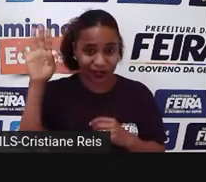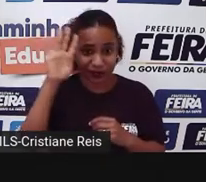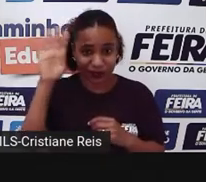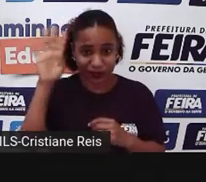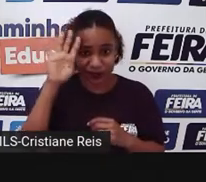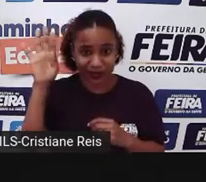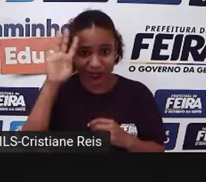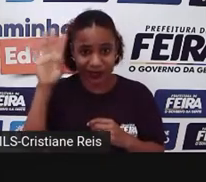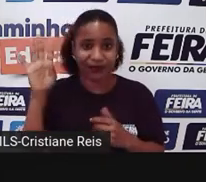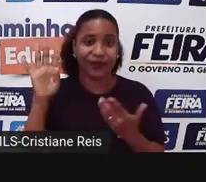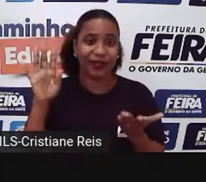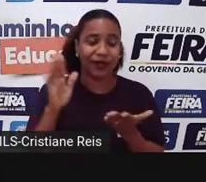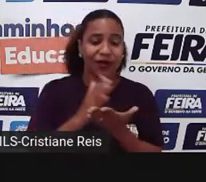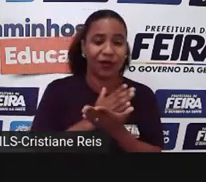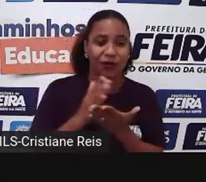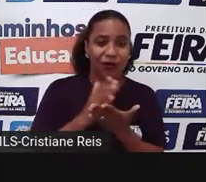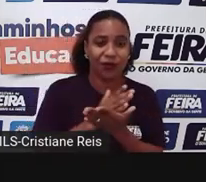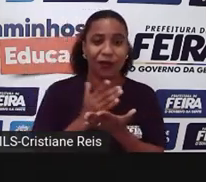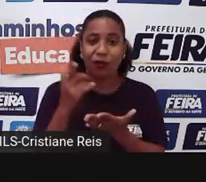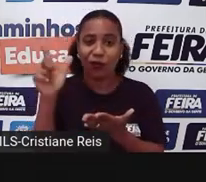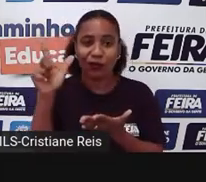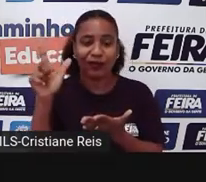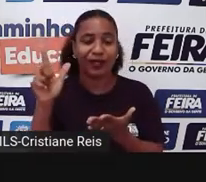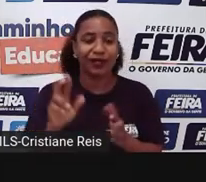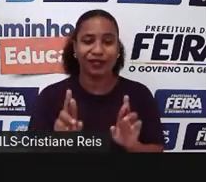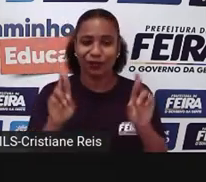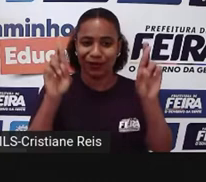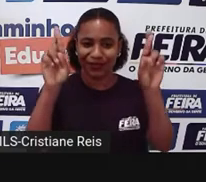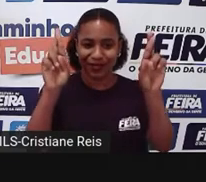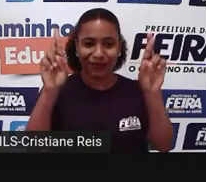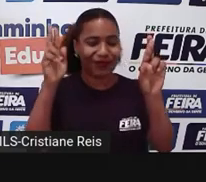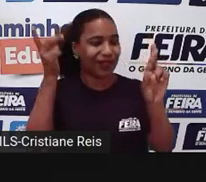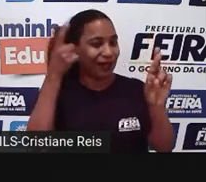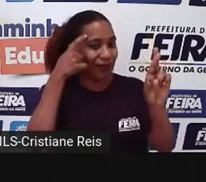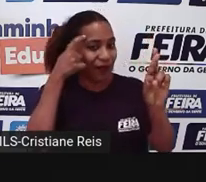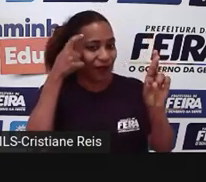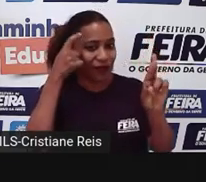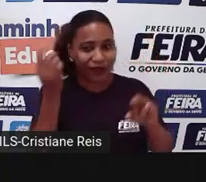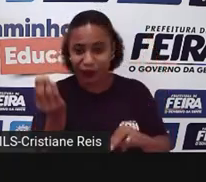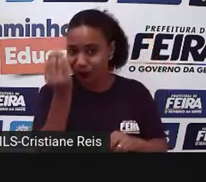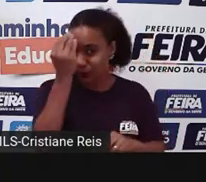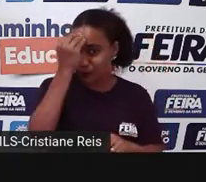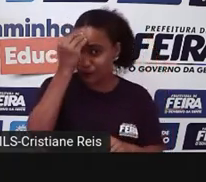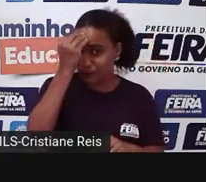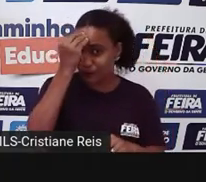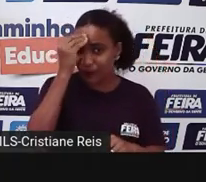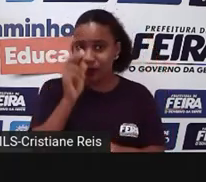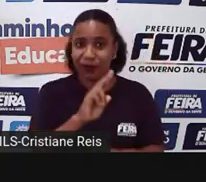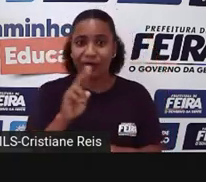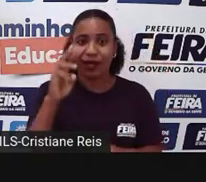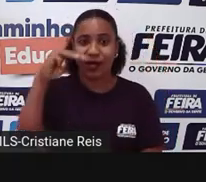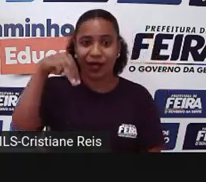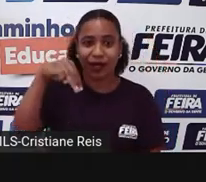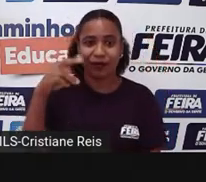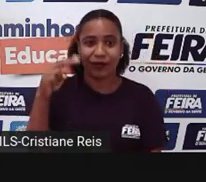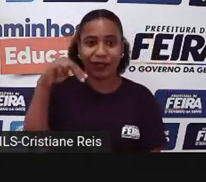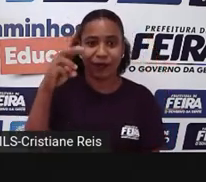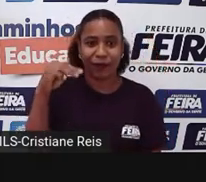memória. Ela é responsável pela memória, pelas nossas lembranças. E Lesmosine é a irmã de